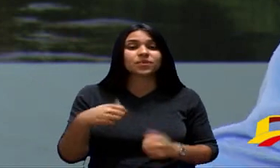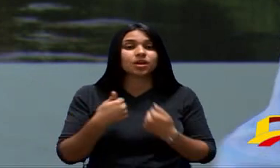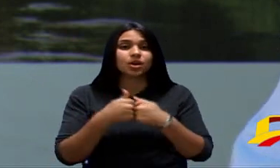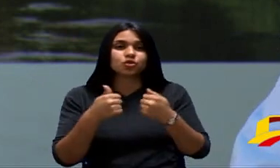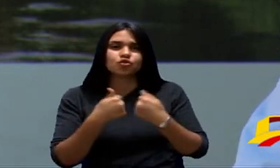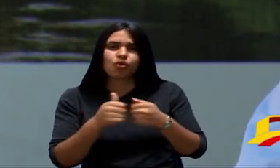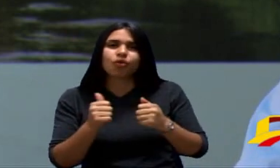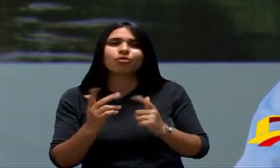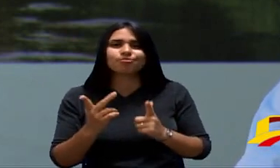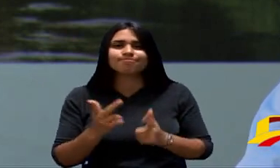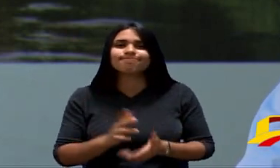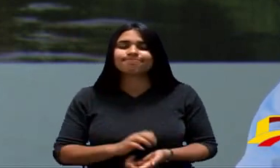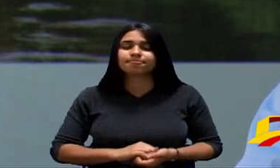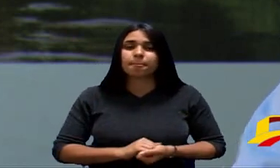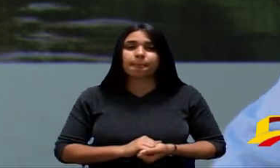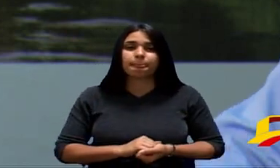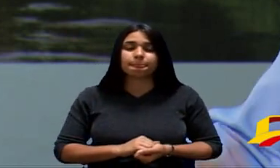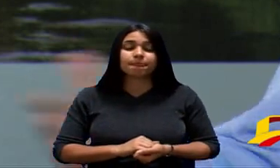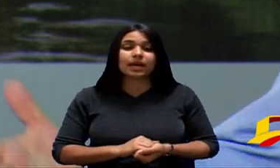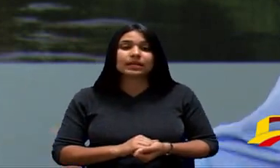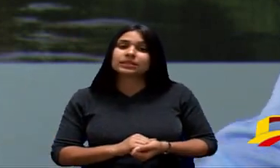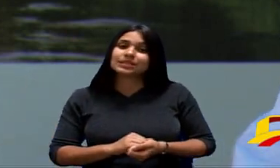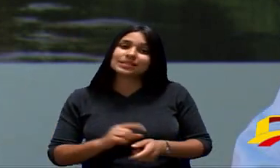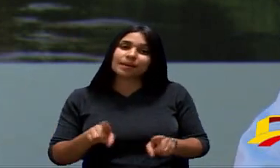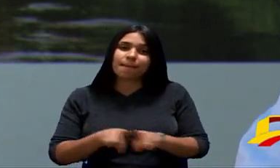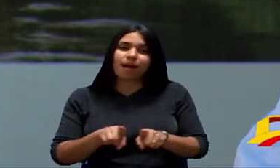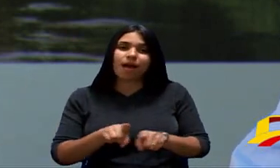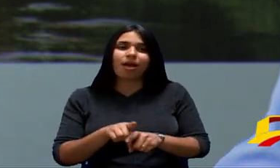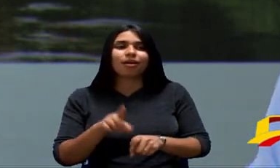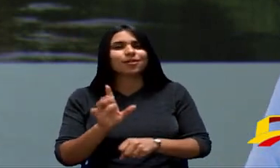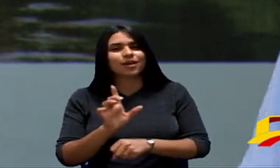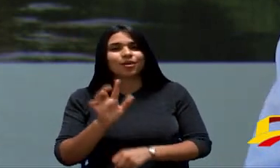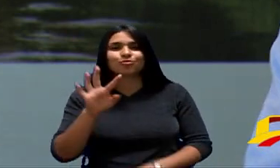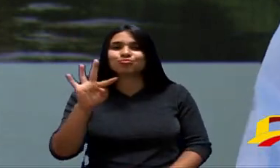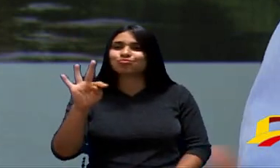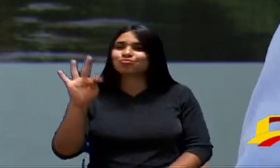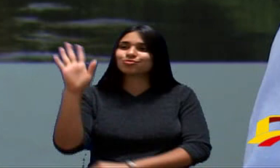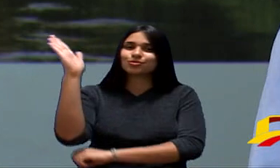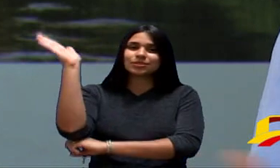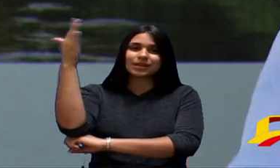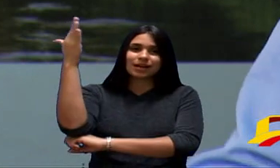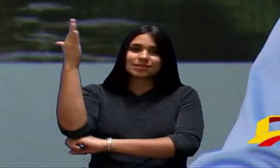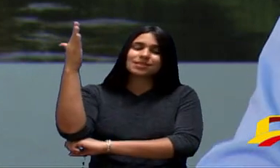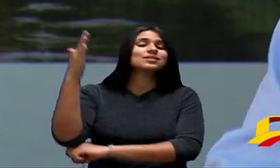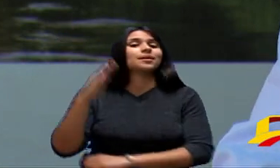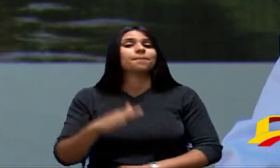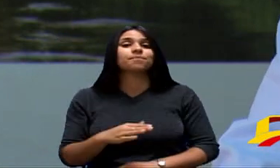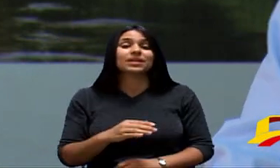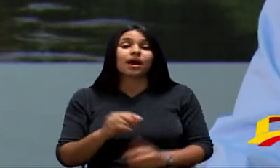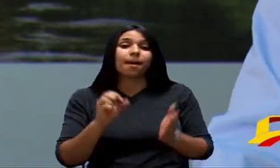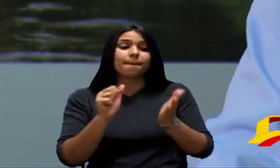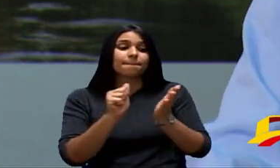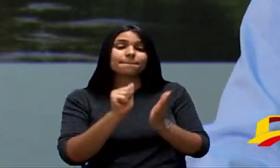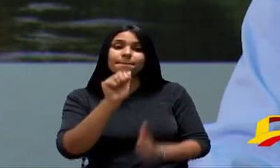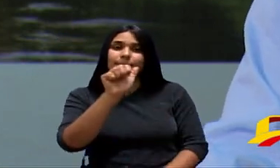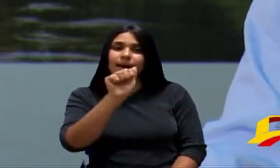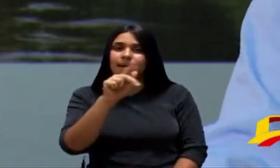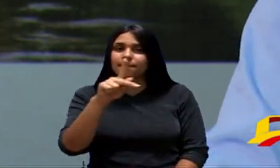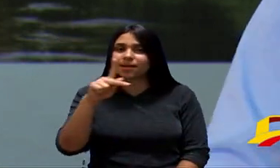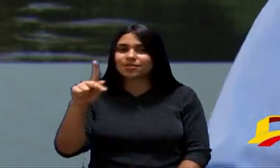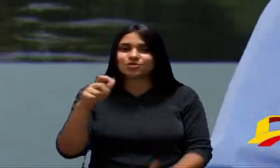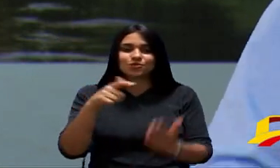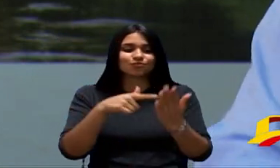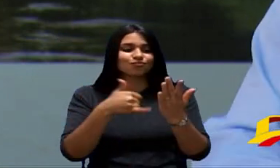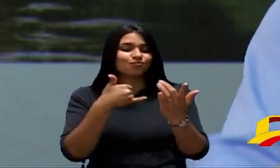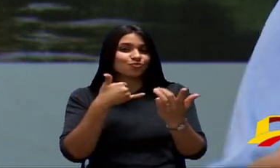Porque Tinha Enfrentamento Com Os Taxistas Que Achavam Que Ficavam Desempregados Porque Estava Vindo Um Aplicativo E Surgindo Emprego Para Essas Pessoas Também